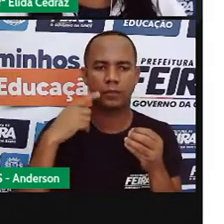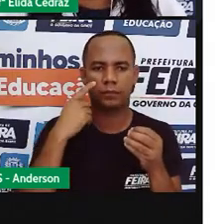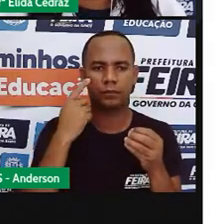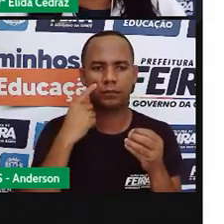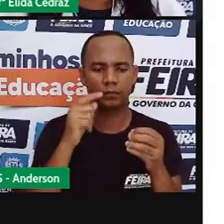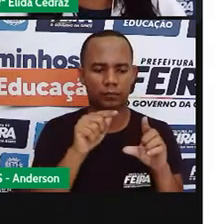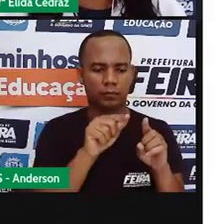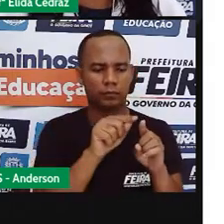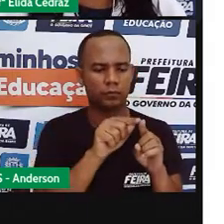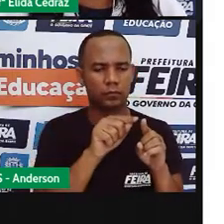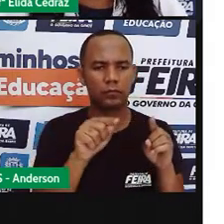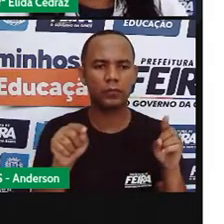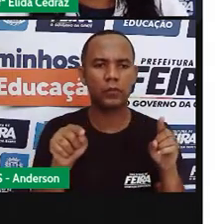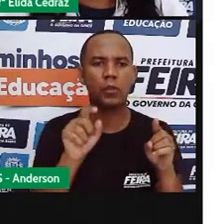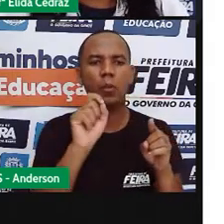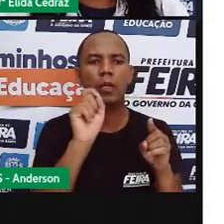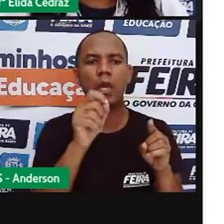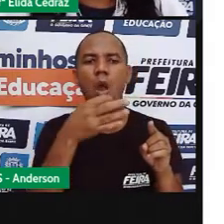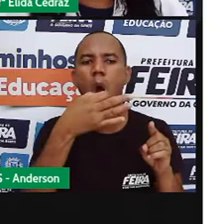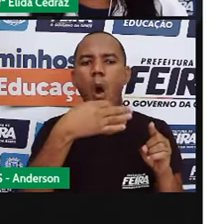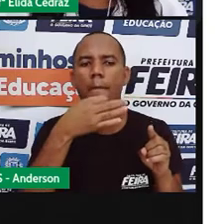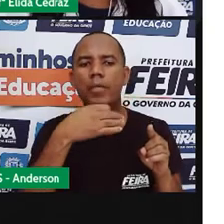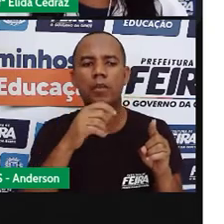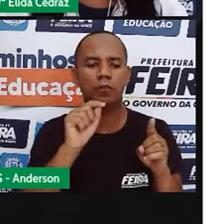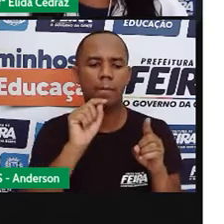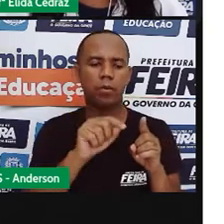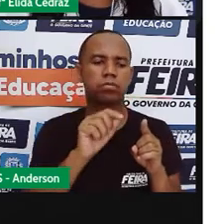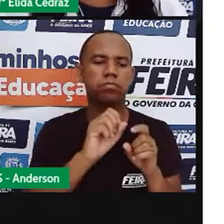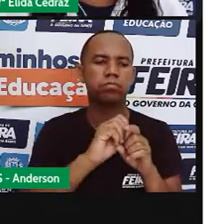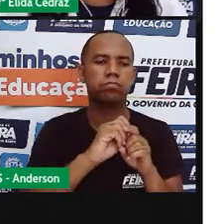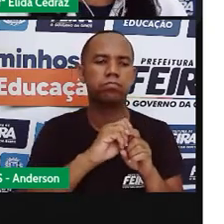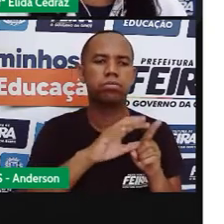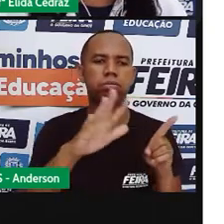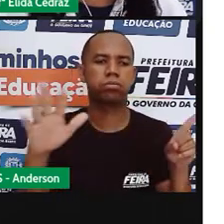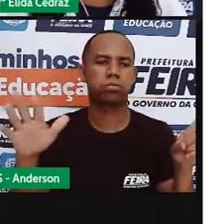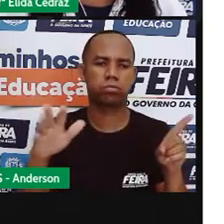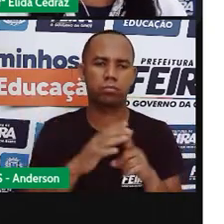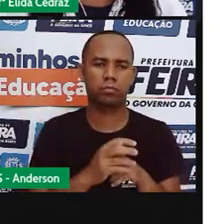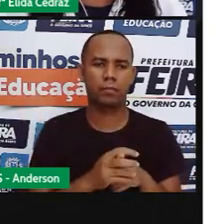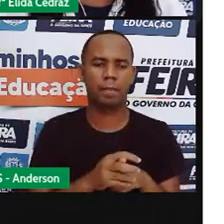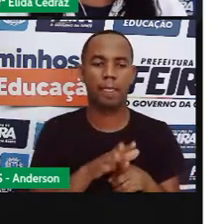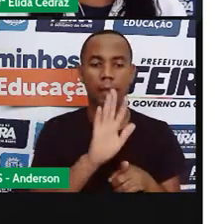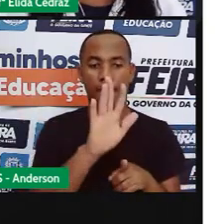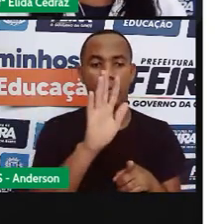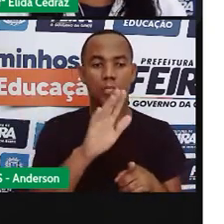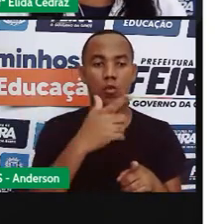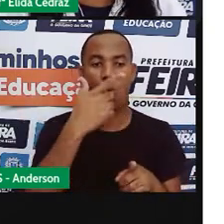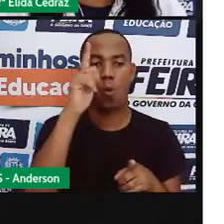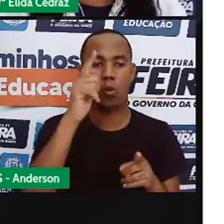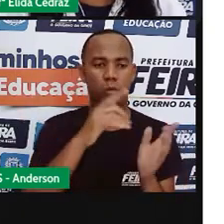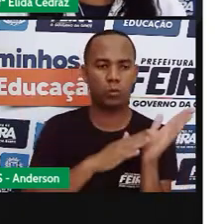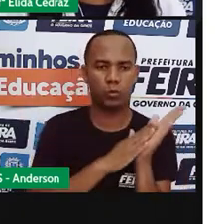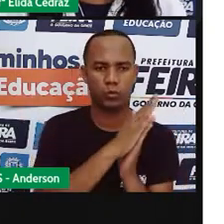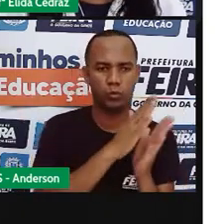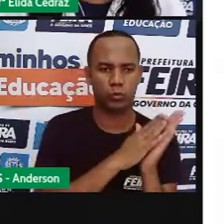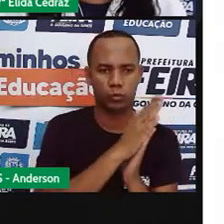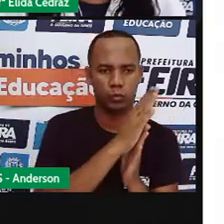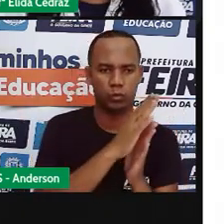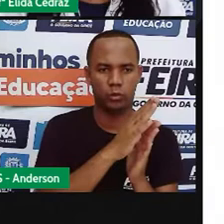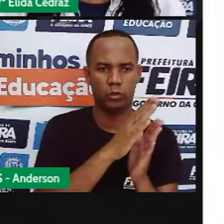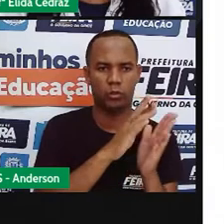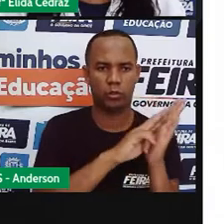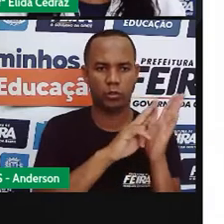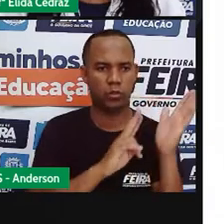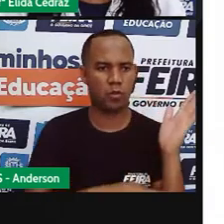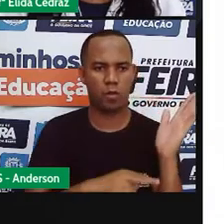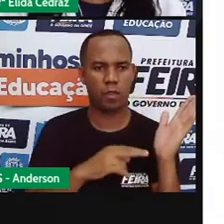nas redes sociais. No jornal impresso, nós lemos a matéria, notícia, a manchete. A gente